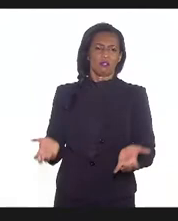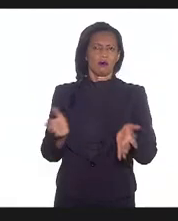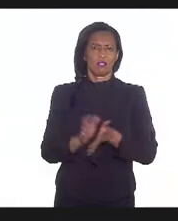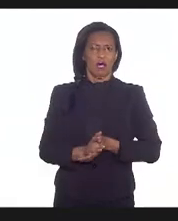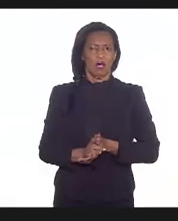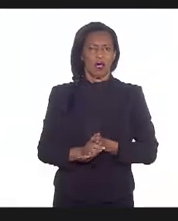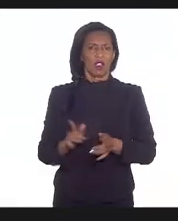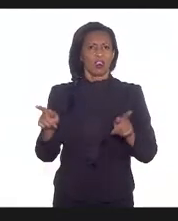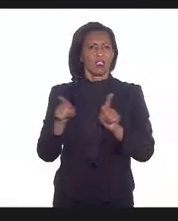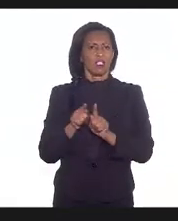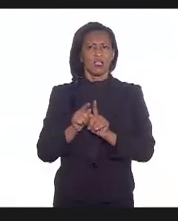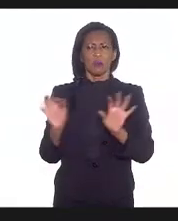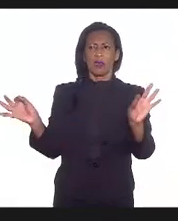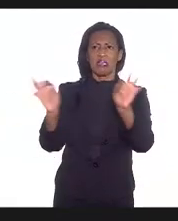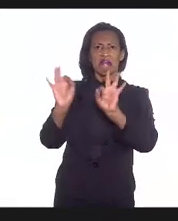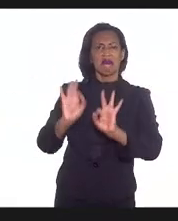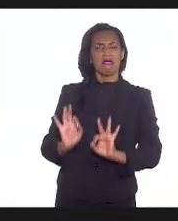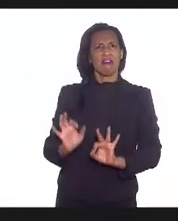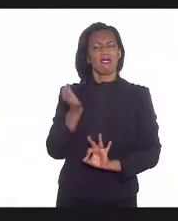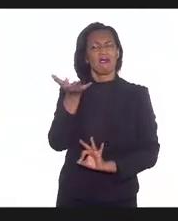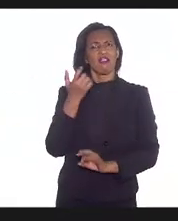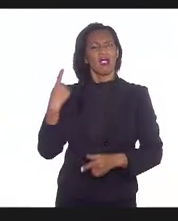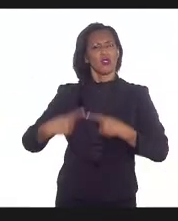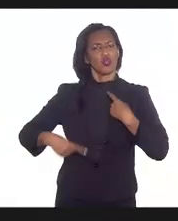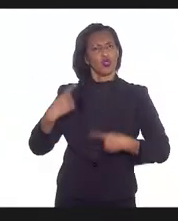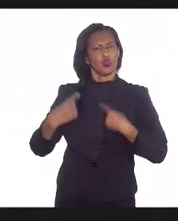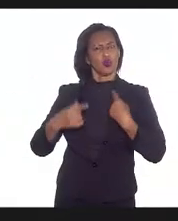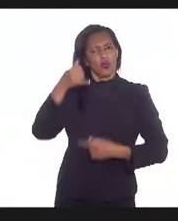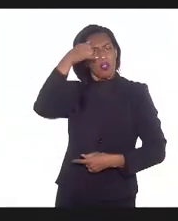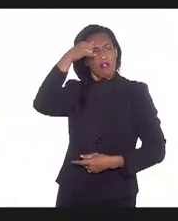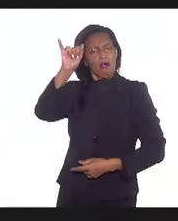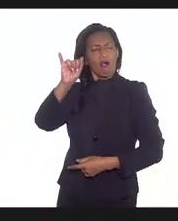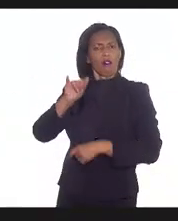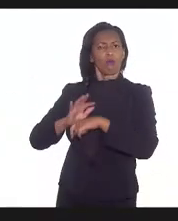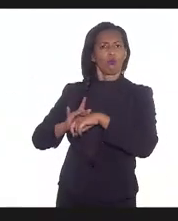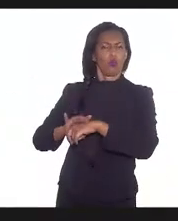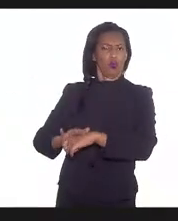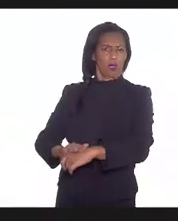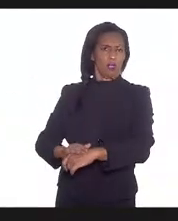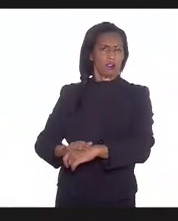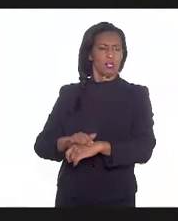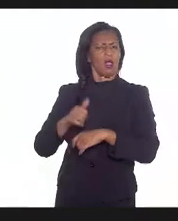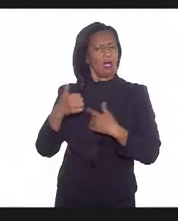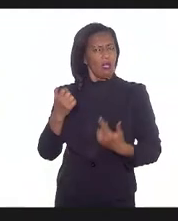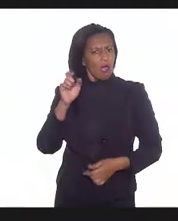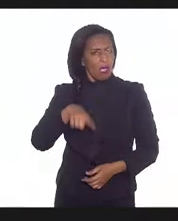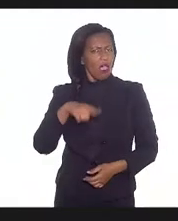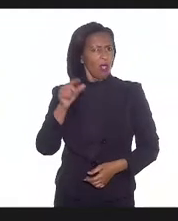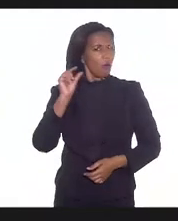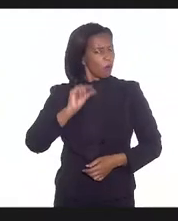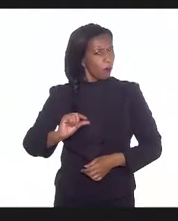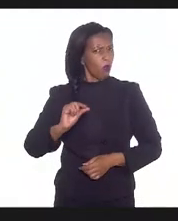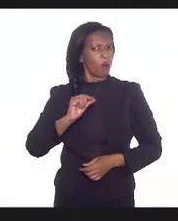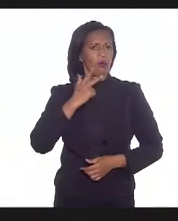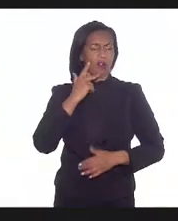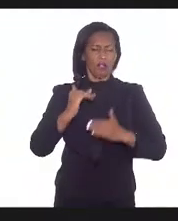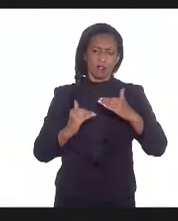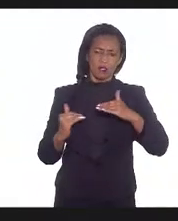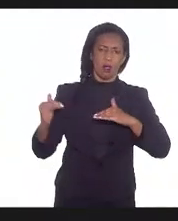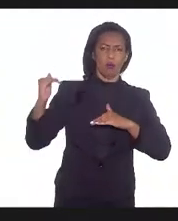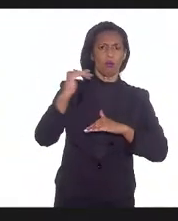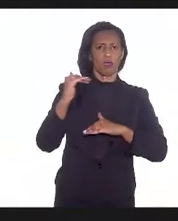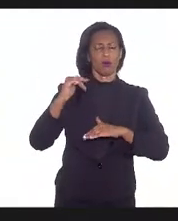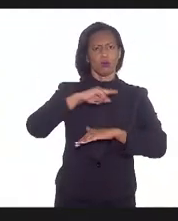preconizado por ninguém que queira discutir prevenção de doenças. Então, acho que é um pouco isso que a gente tem. O aumento de